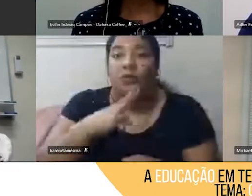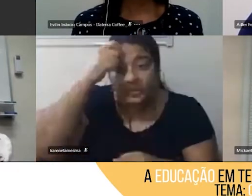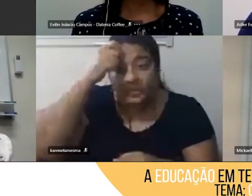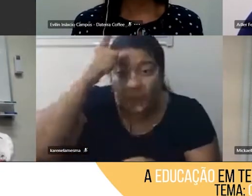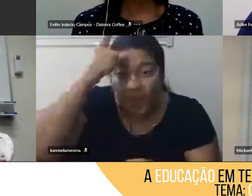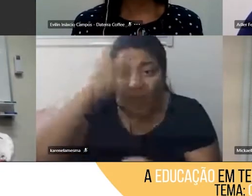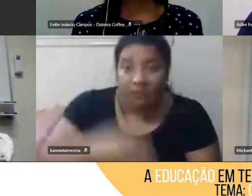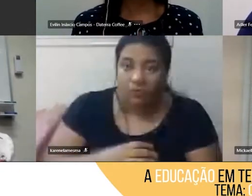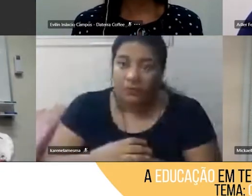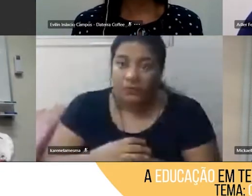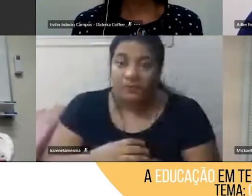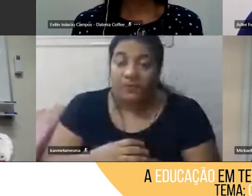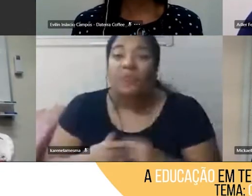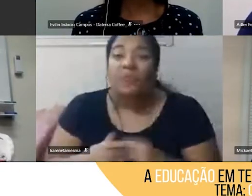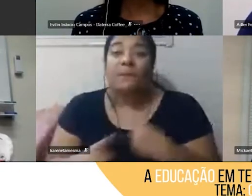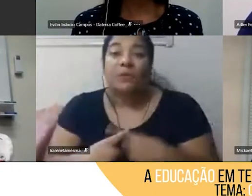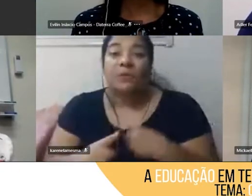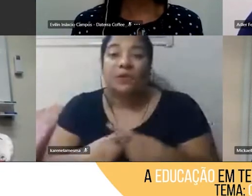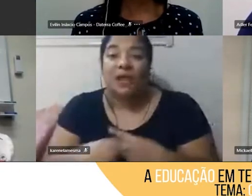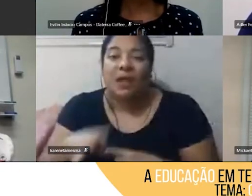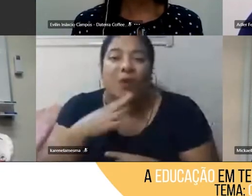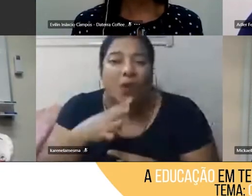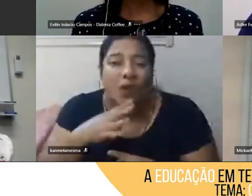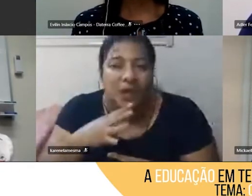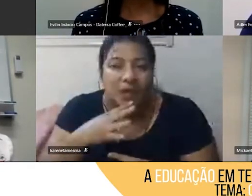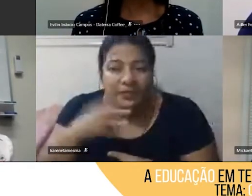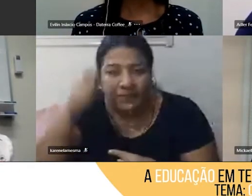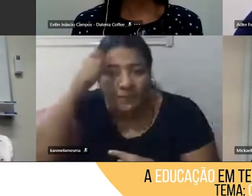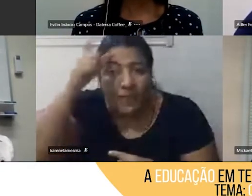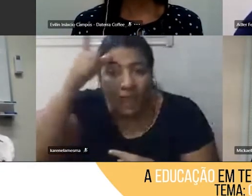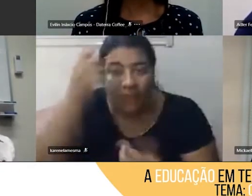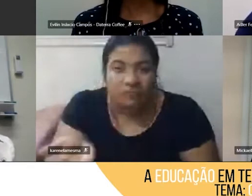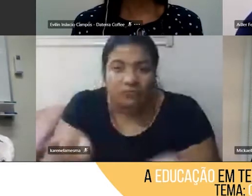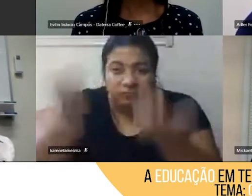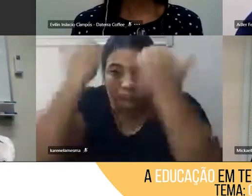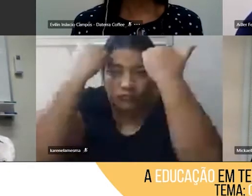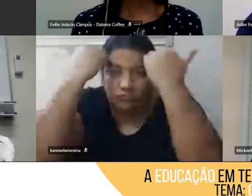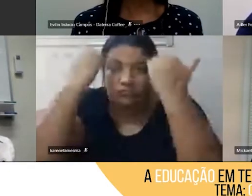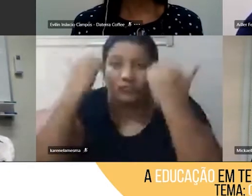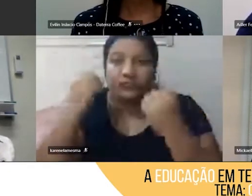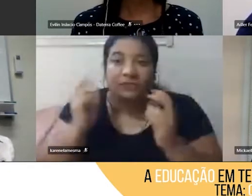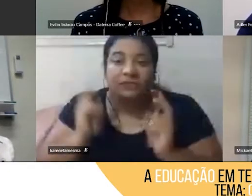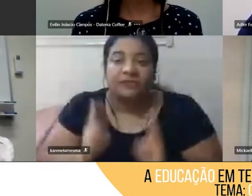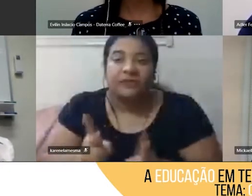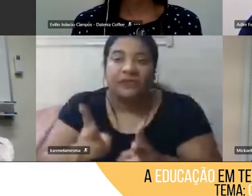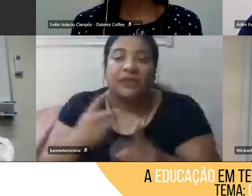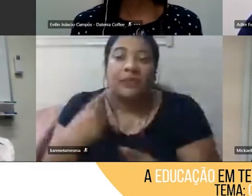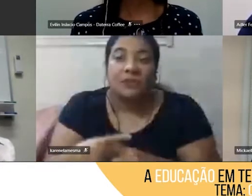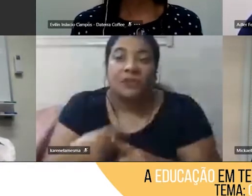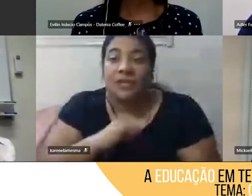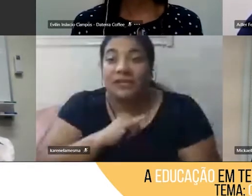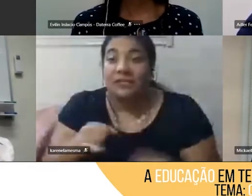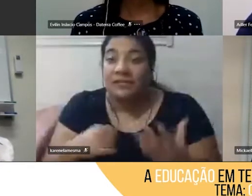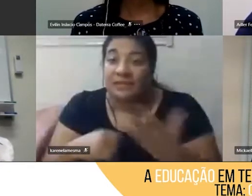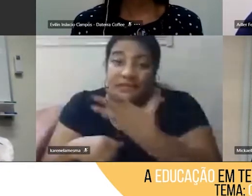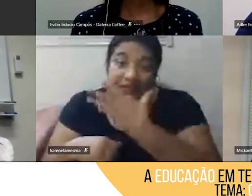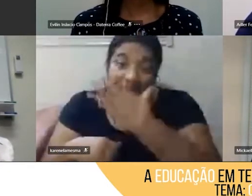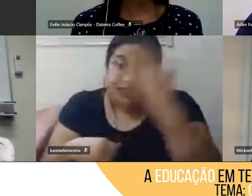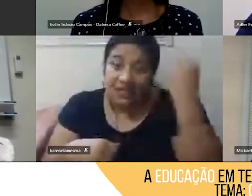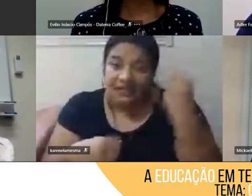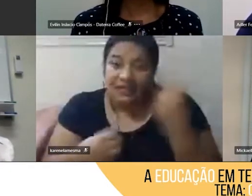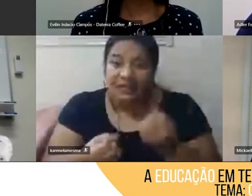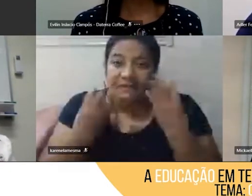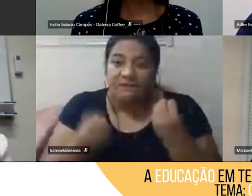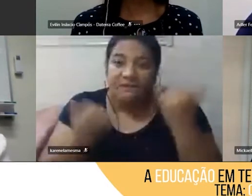fica, né, o conhecimento é o que fica depois que a memória, né, já esqueceu todas as informações. Então,